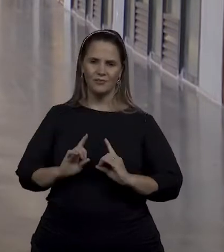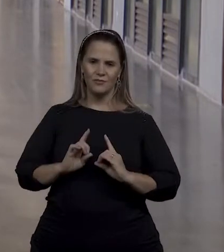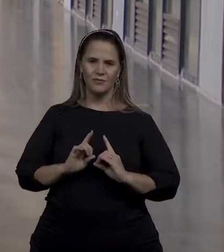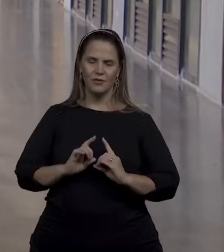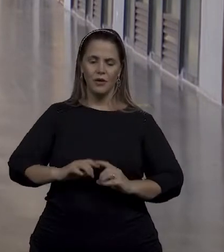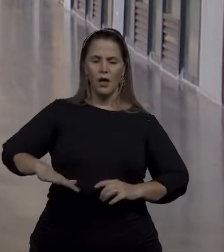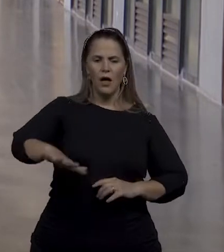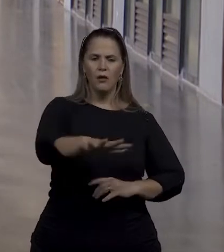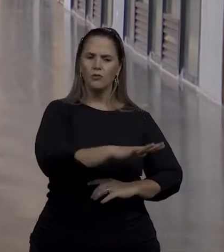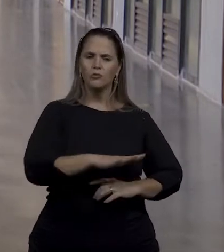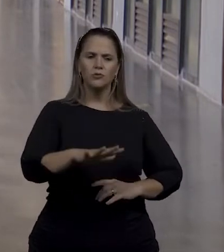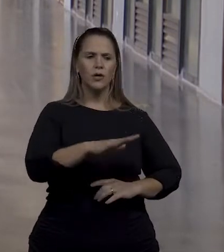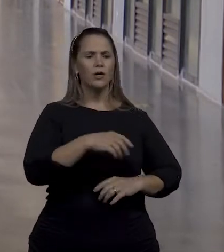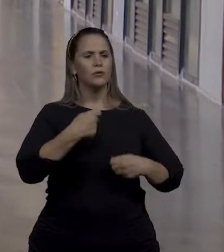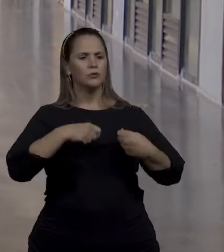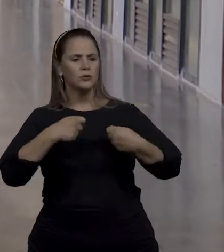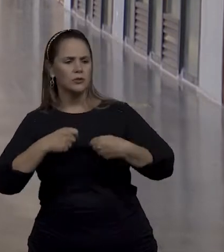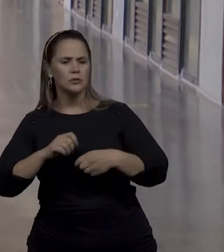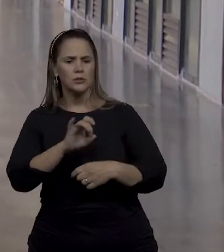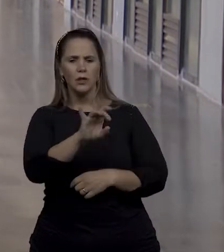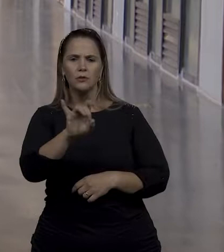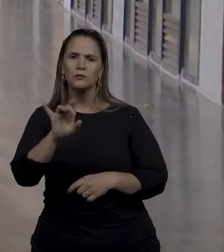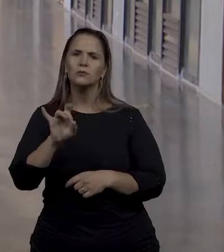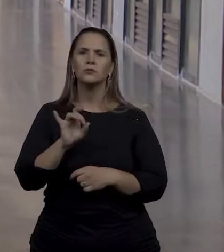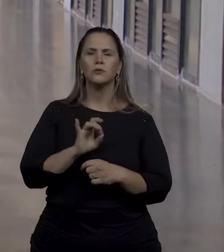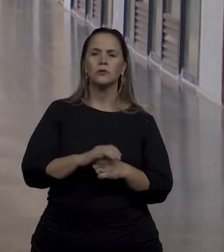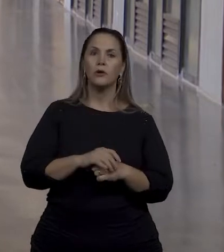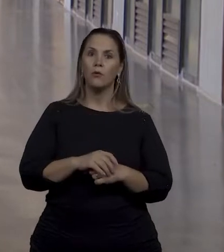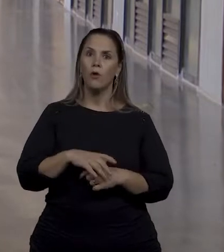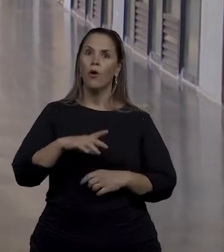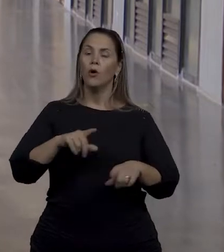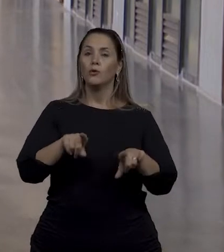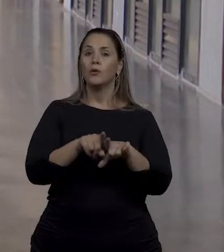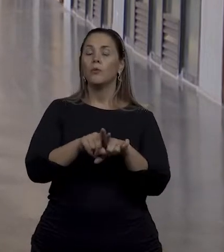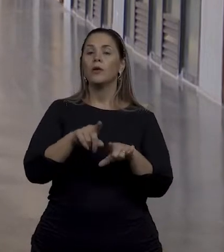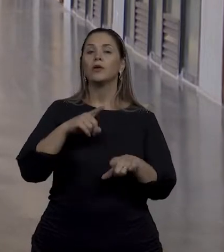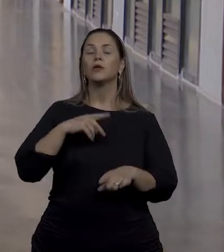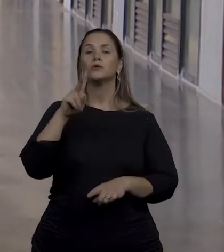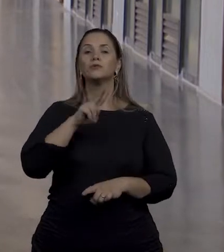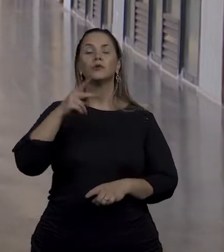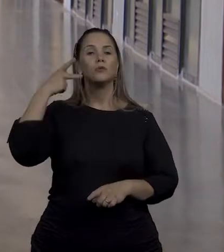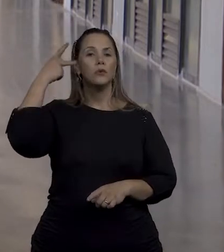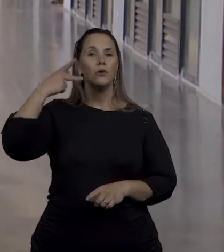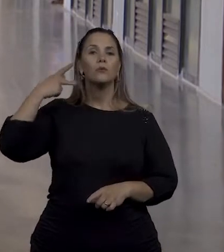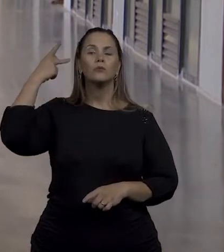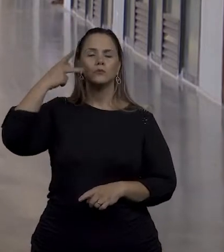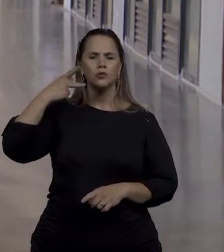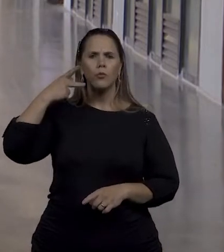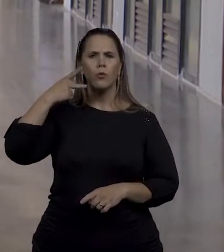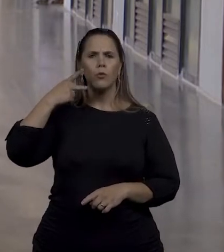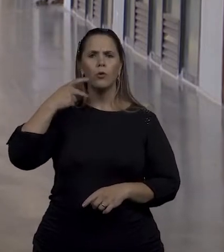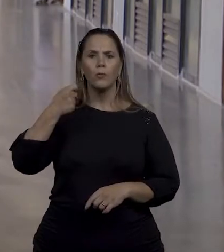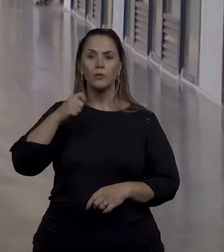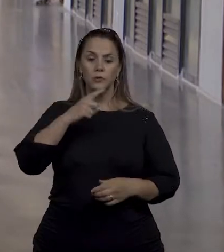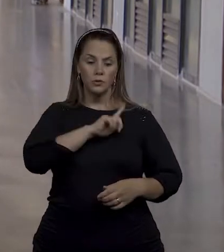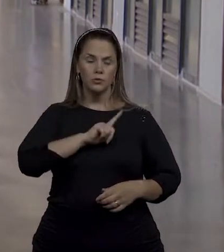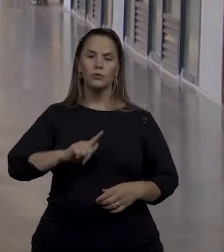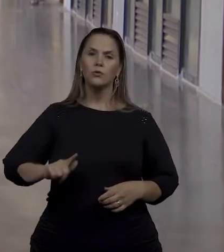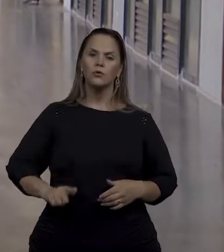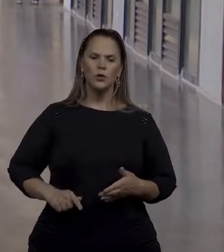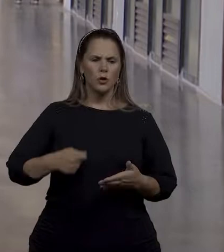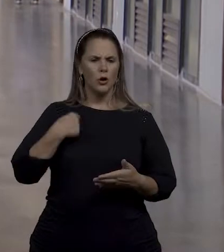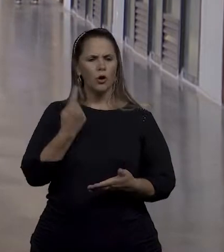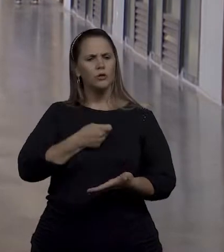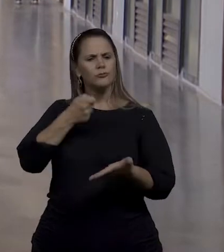apresentação de demandas, onde também são propostas políticas públicas, são espaços de cobrança do governo